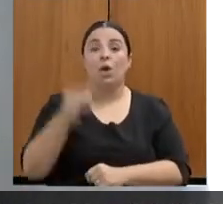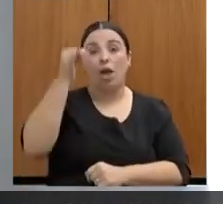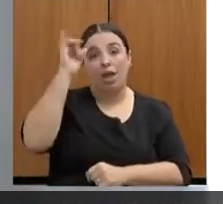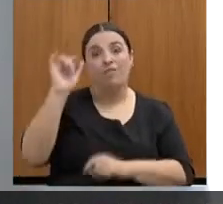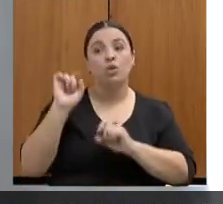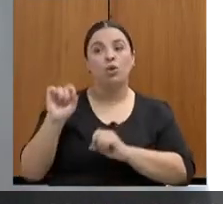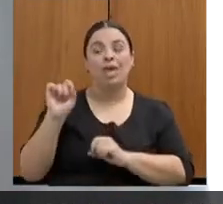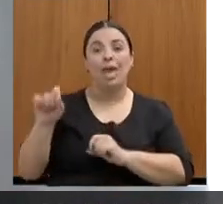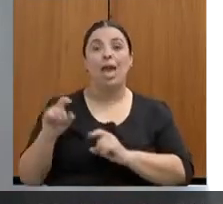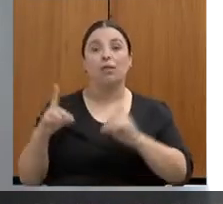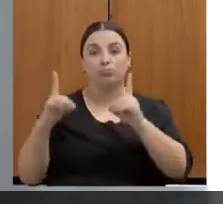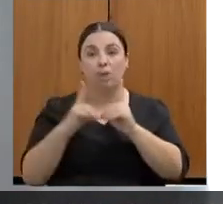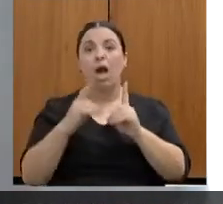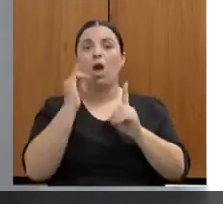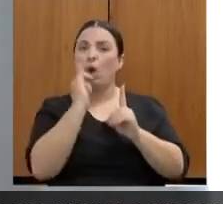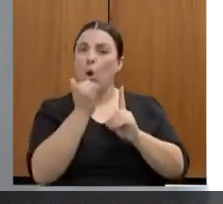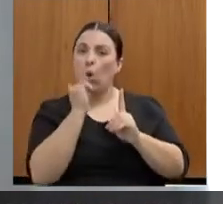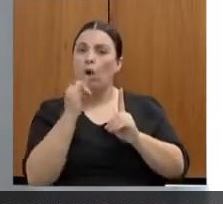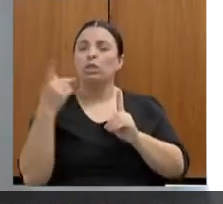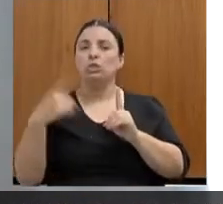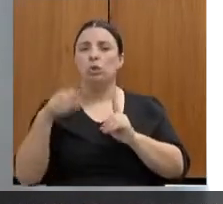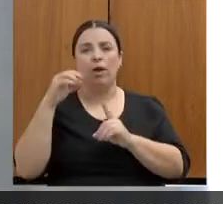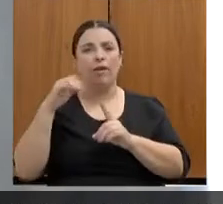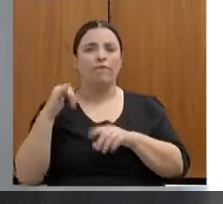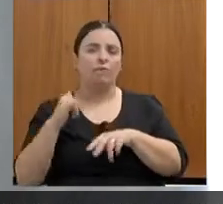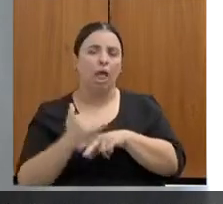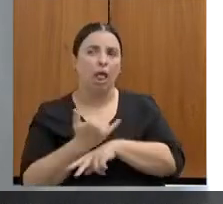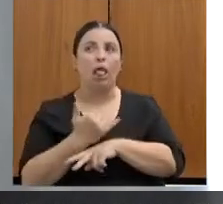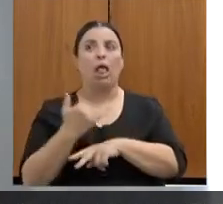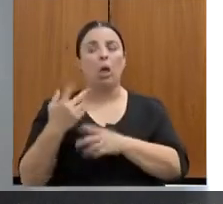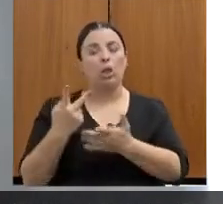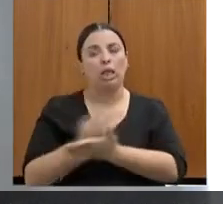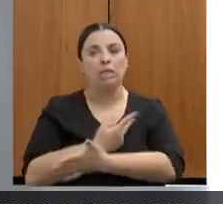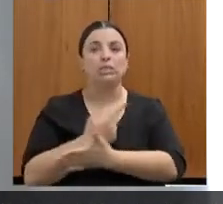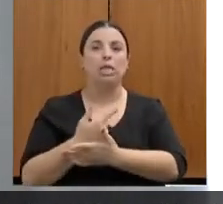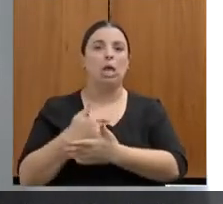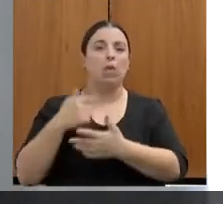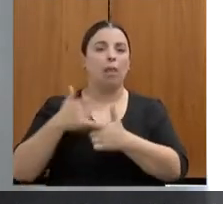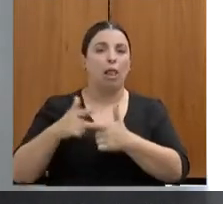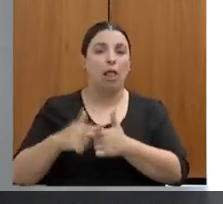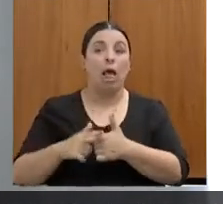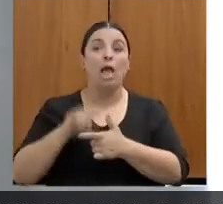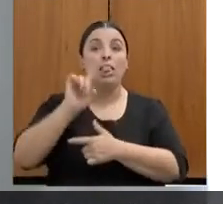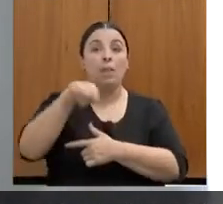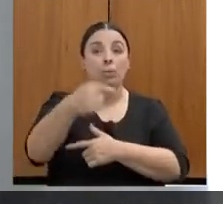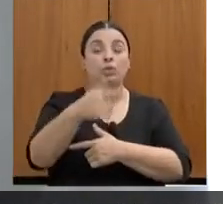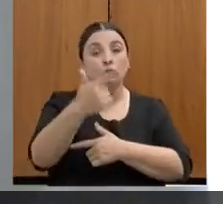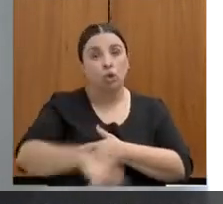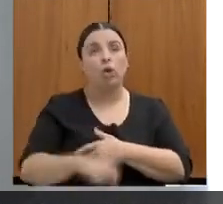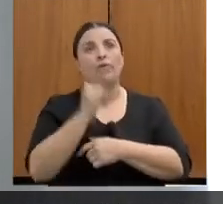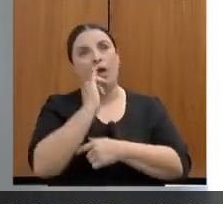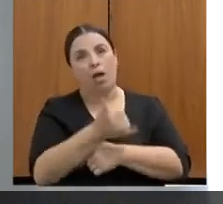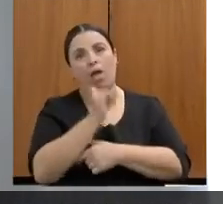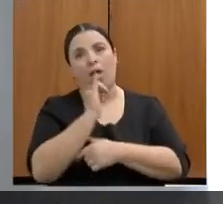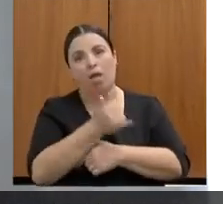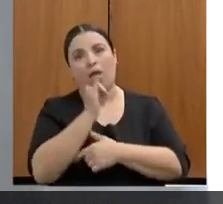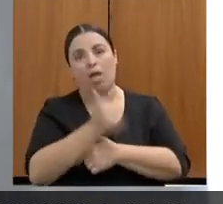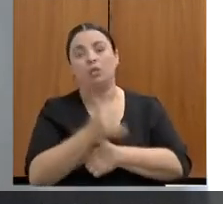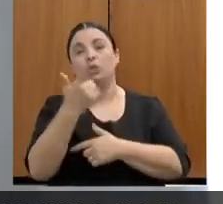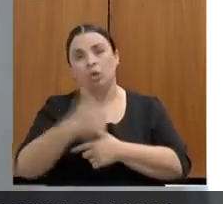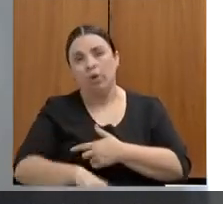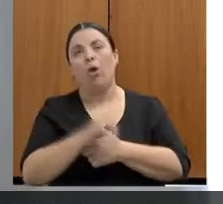sobre a violência que ela sofreu. A gente evita a revitização e também agiliza o atendimento dessa mulher.